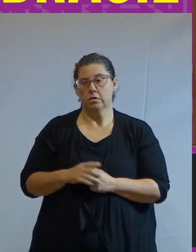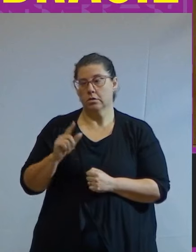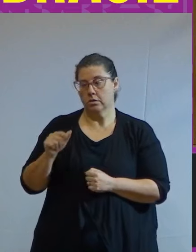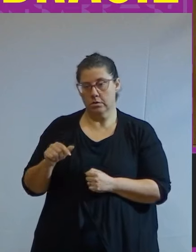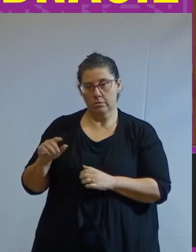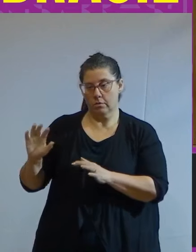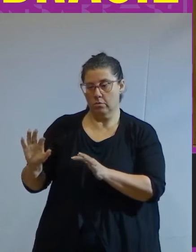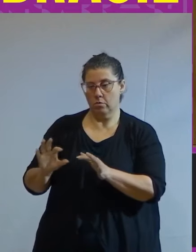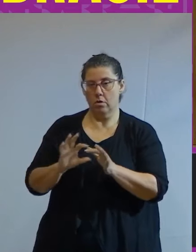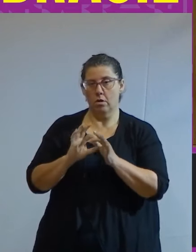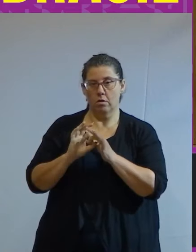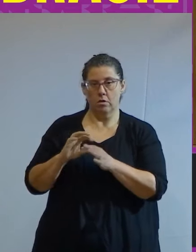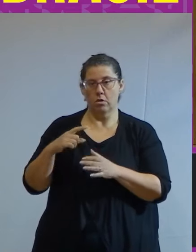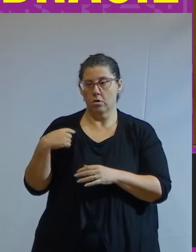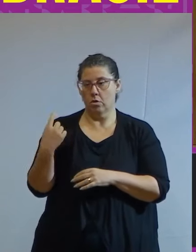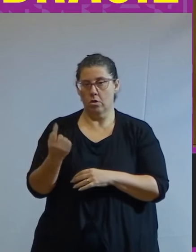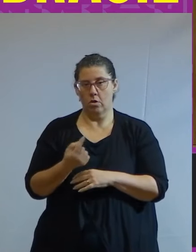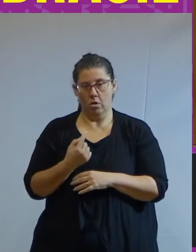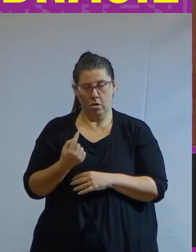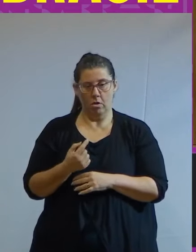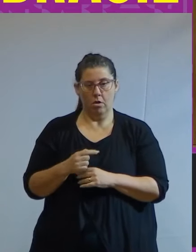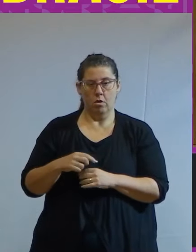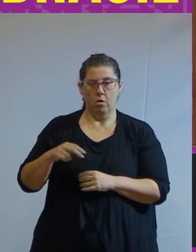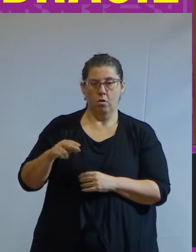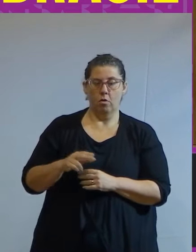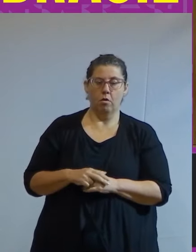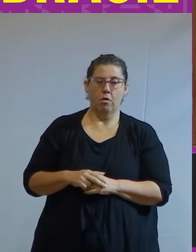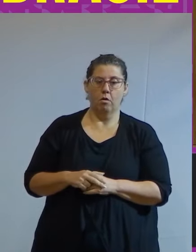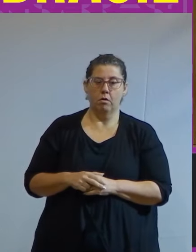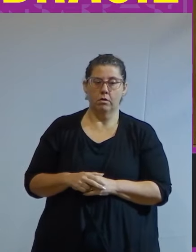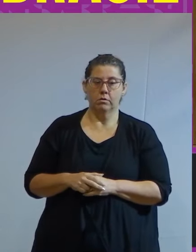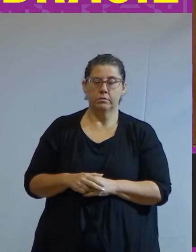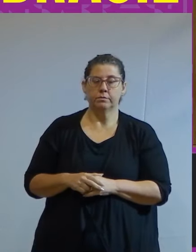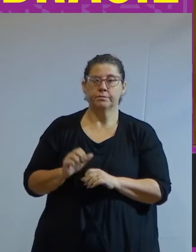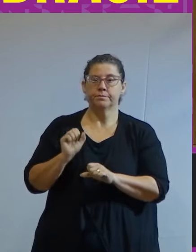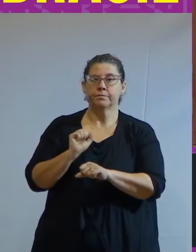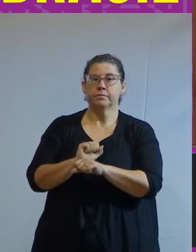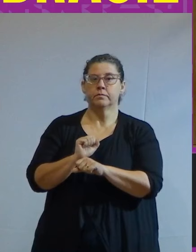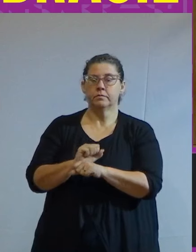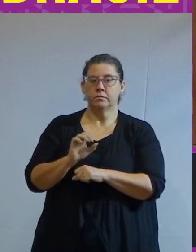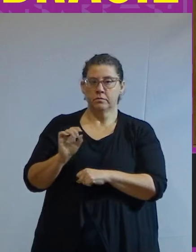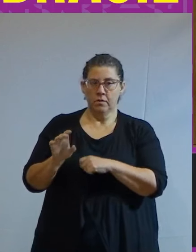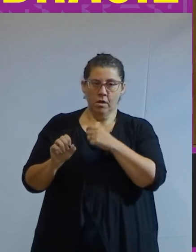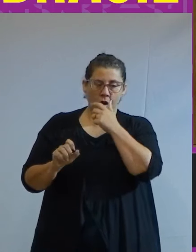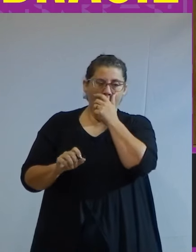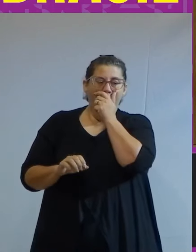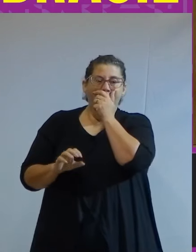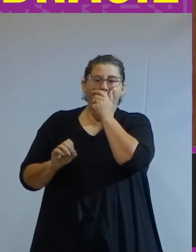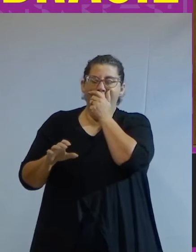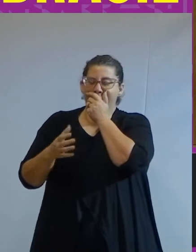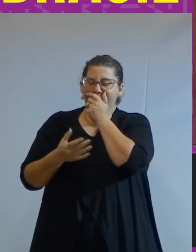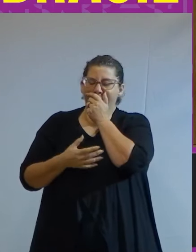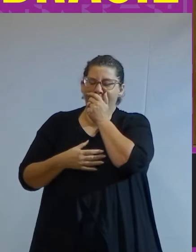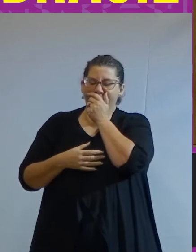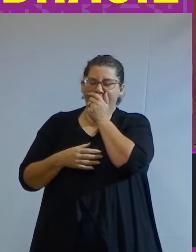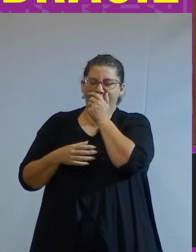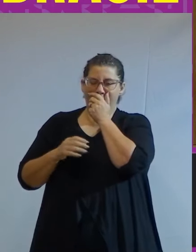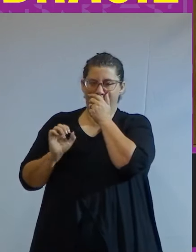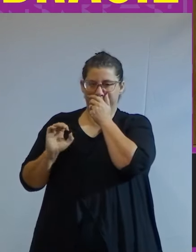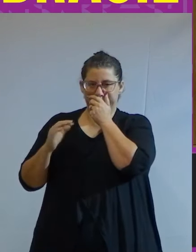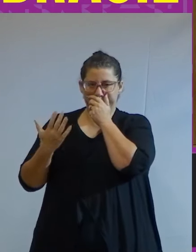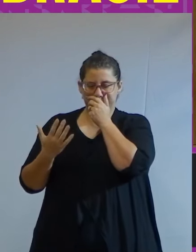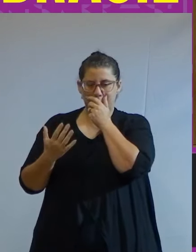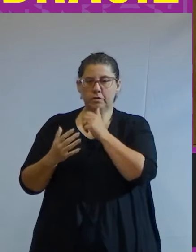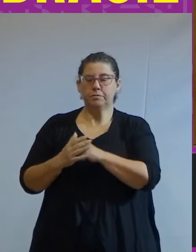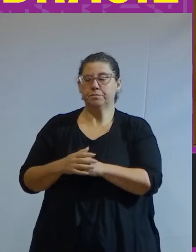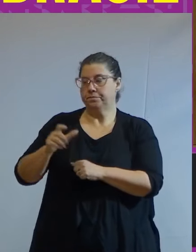afirmando que nossa unidade nacional se assenta nada mais nada menos do que na bárbara circunstância